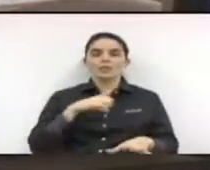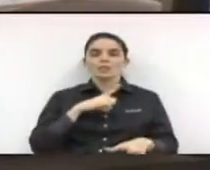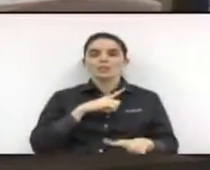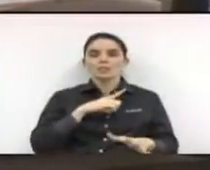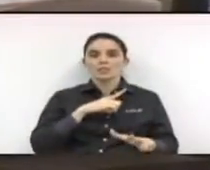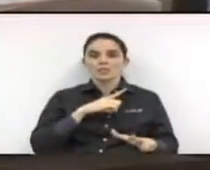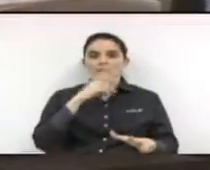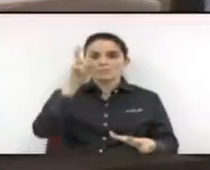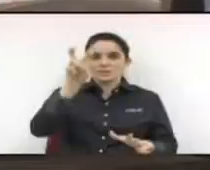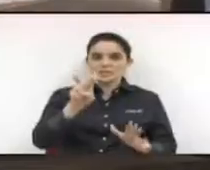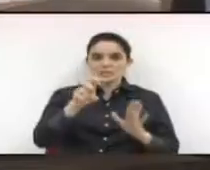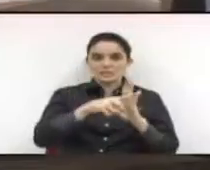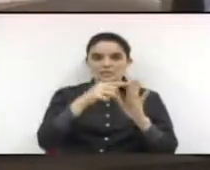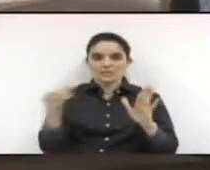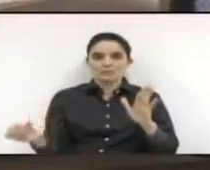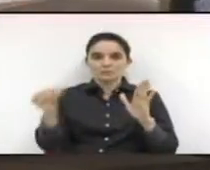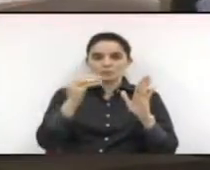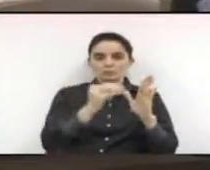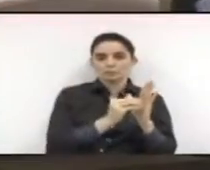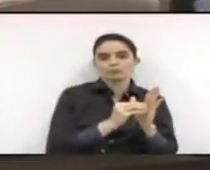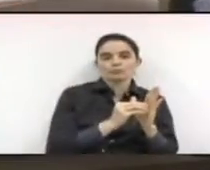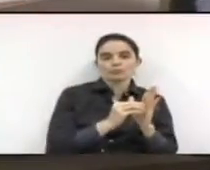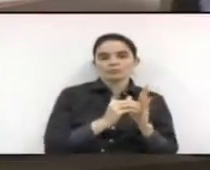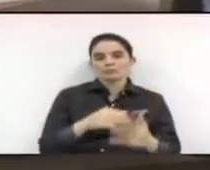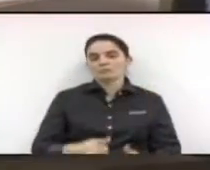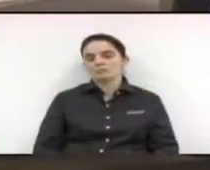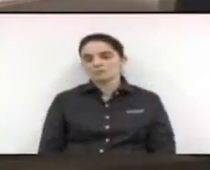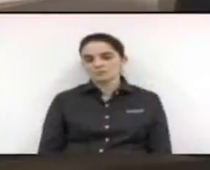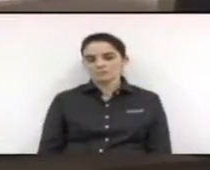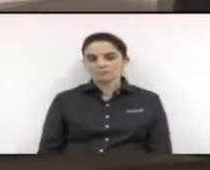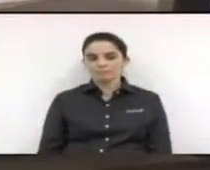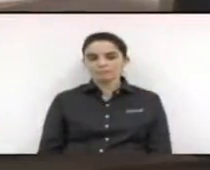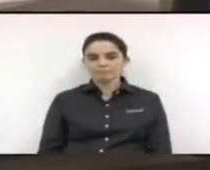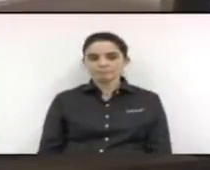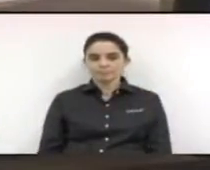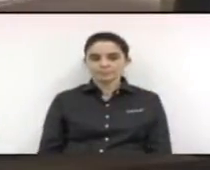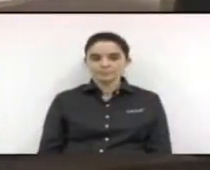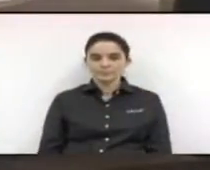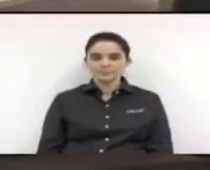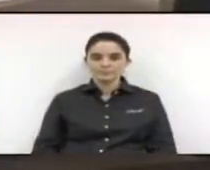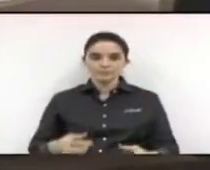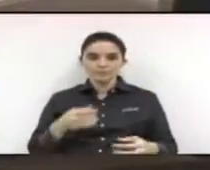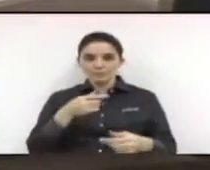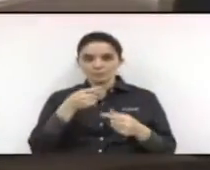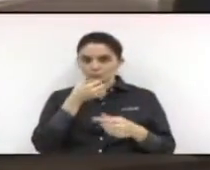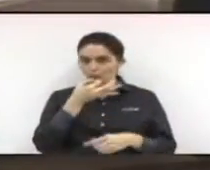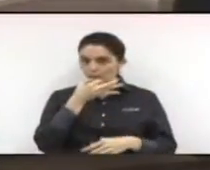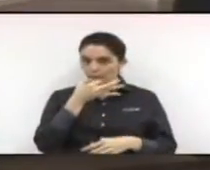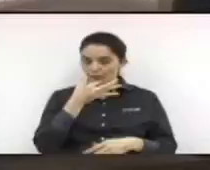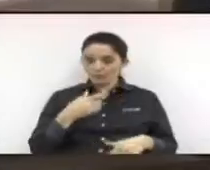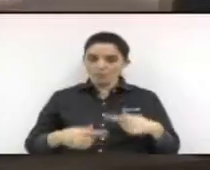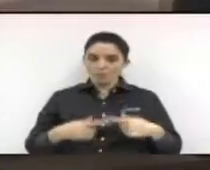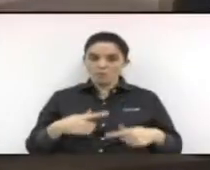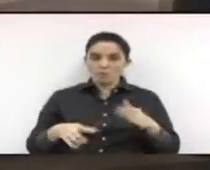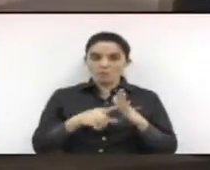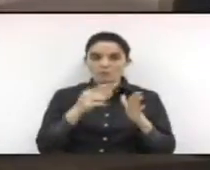emendas e os pareceres são favoráveis. Está em discussão a emenda